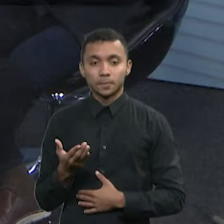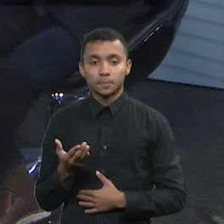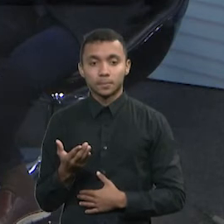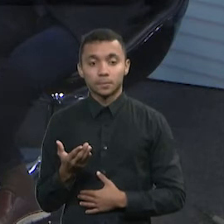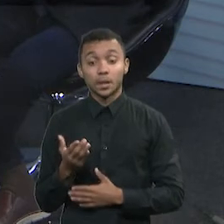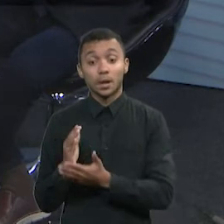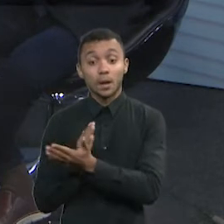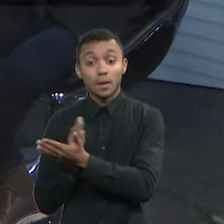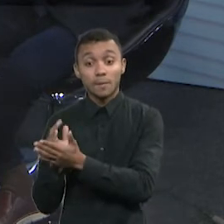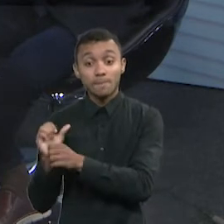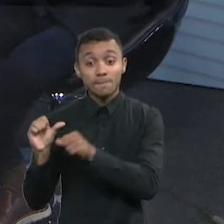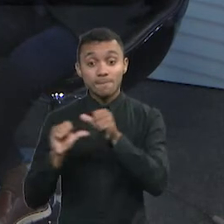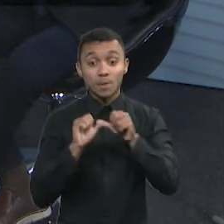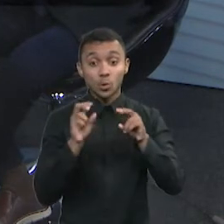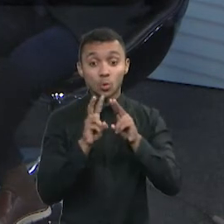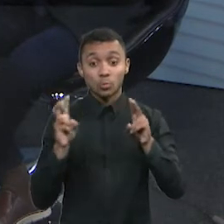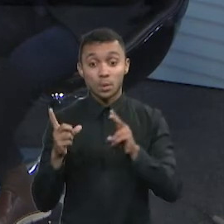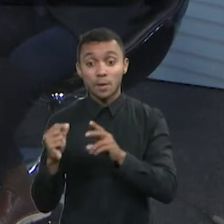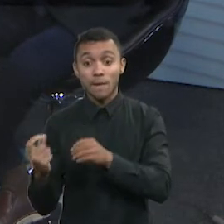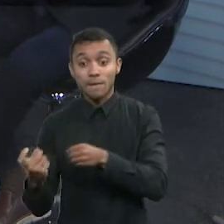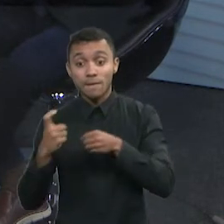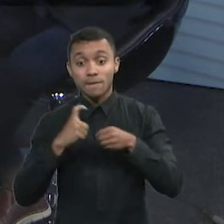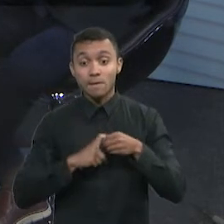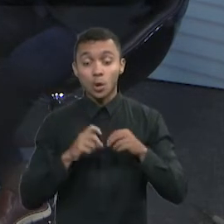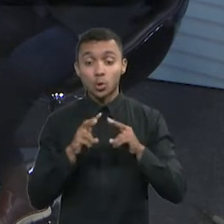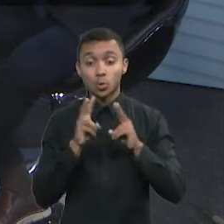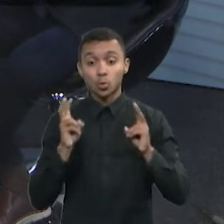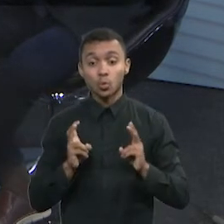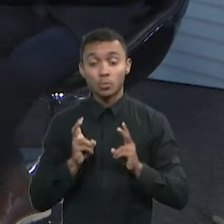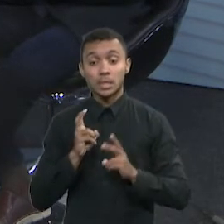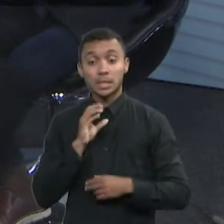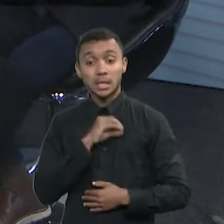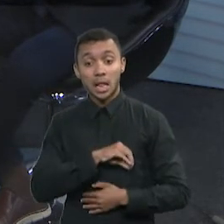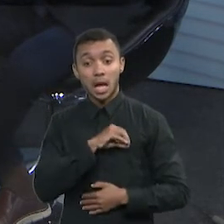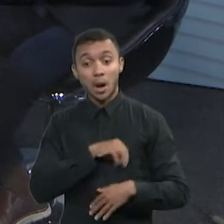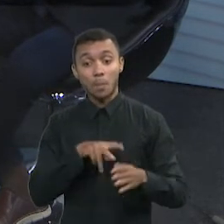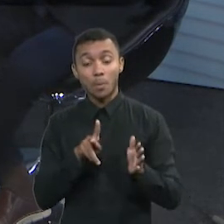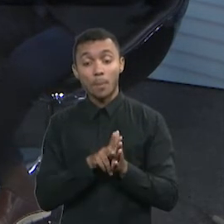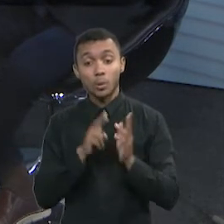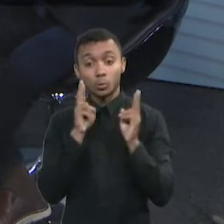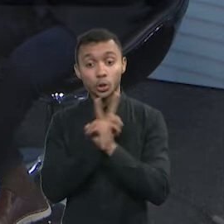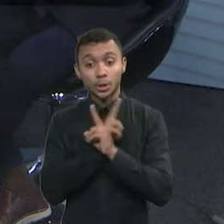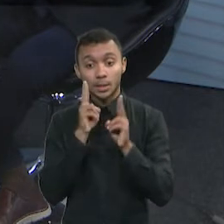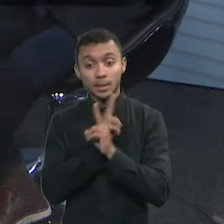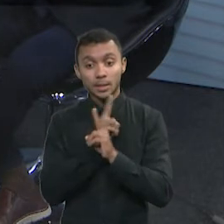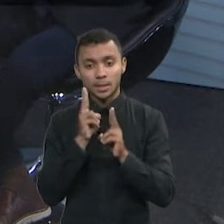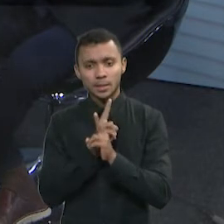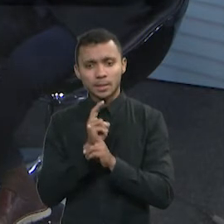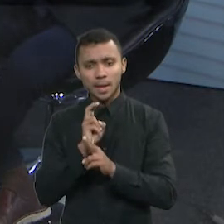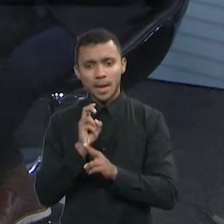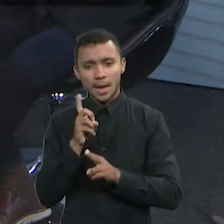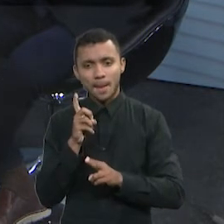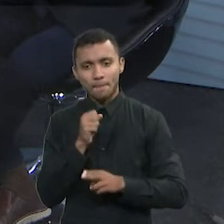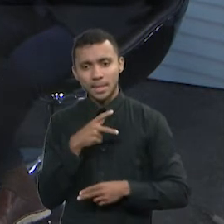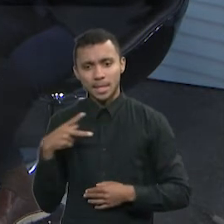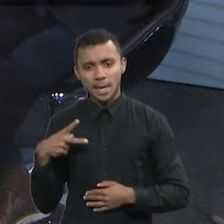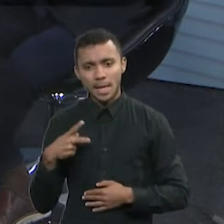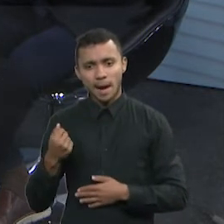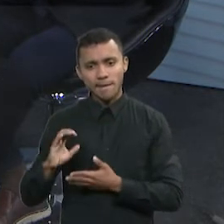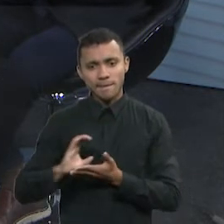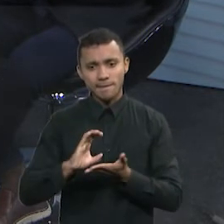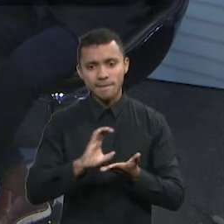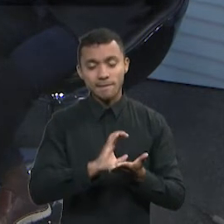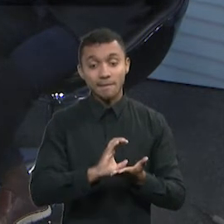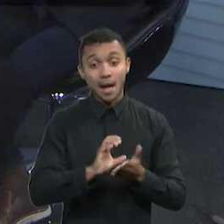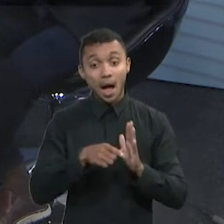Algumas alterações em relação à devolução do auxílio emergencial, no ano passado a gente teve uma regra que na hora da declaração do imposto de